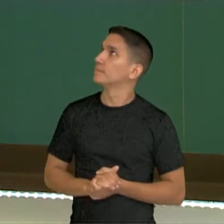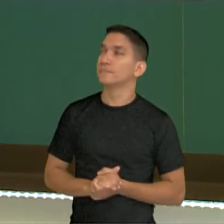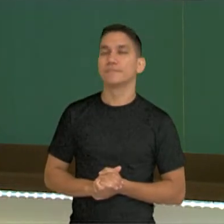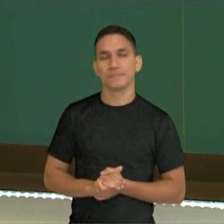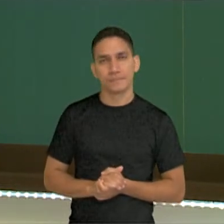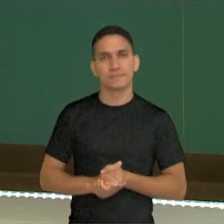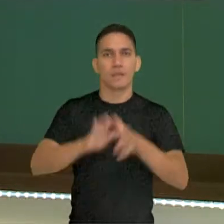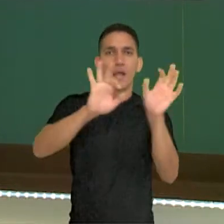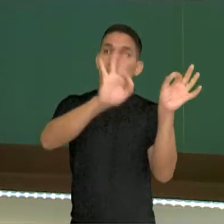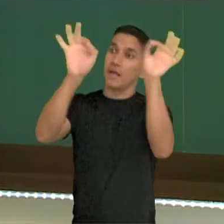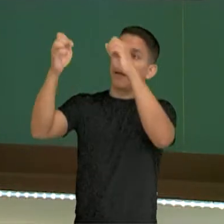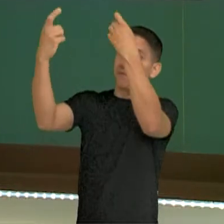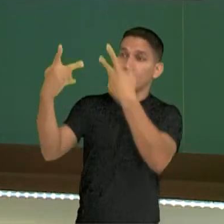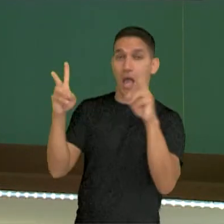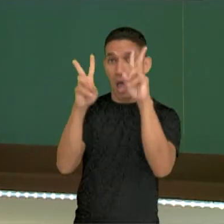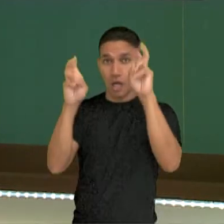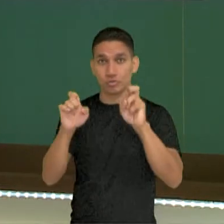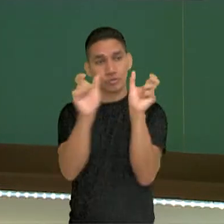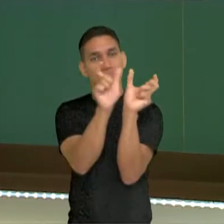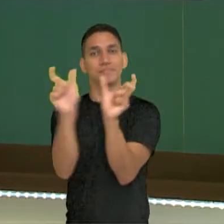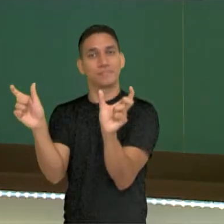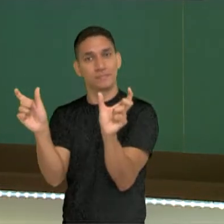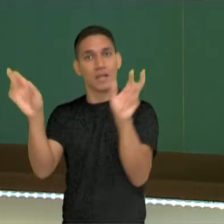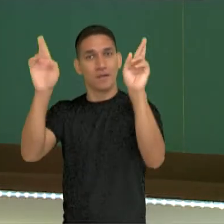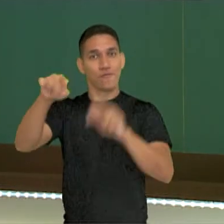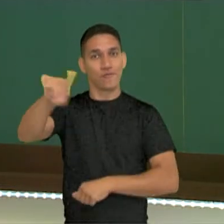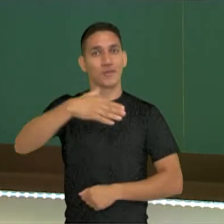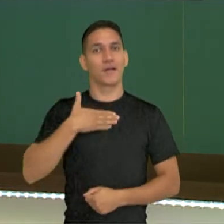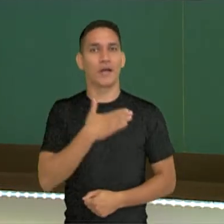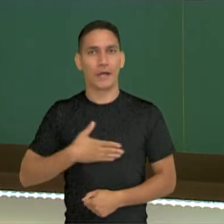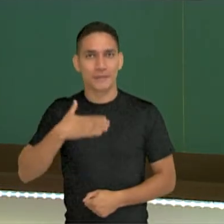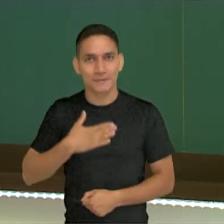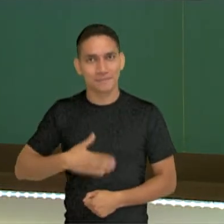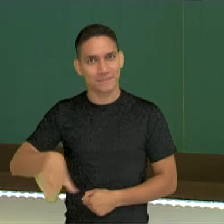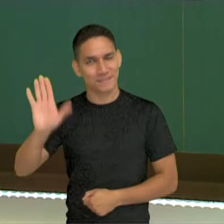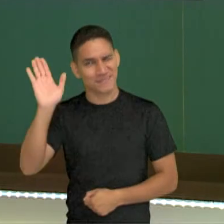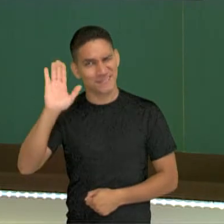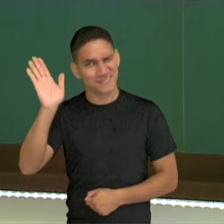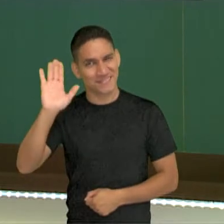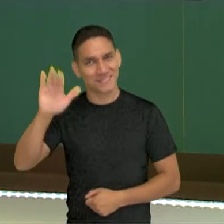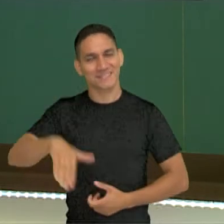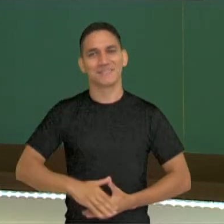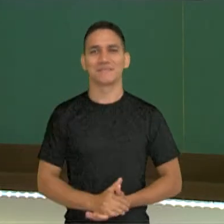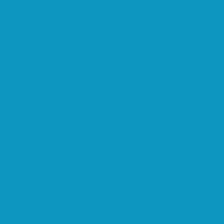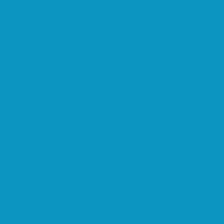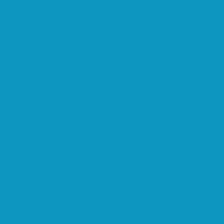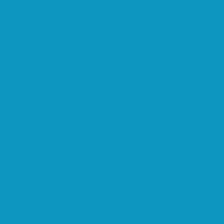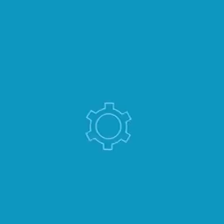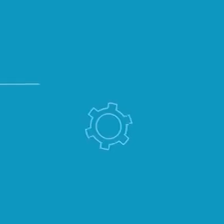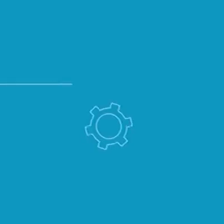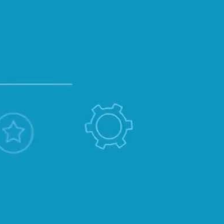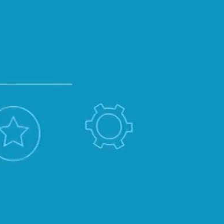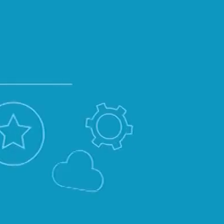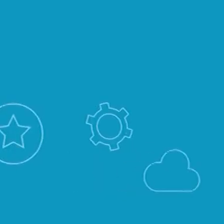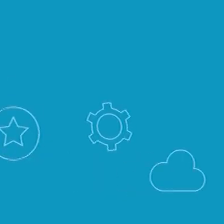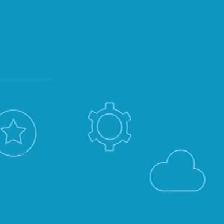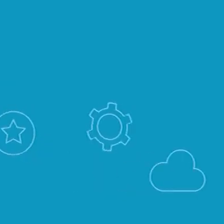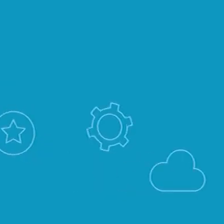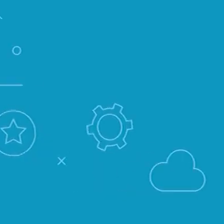Nesse vídeo, nós falamos sobre tirinhas. Espero que vocês tenham gostado e até breve. Tchau,